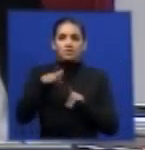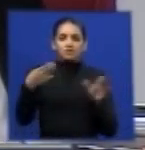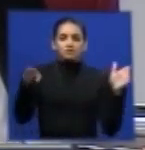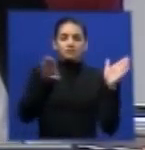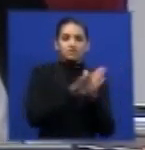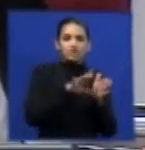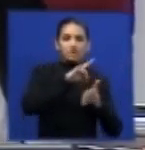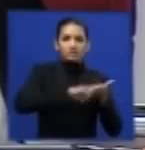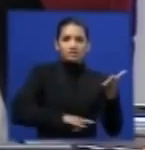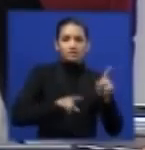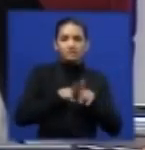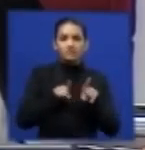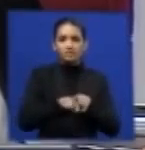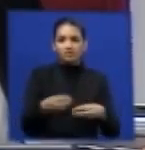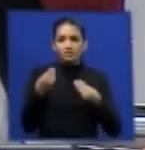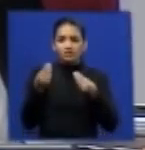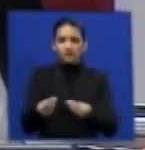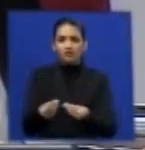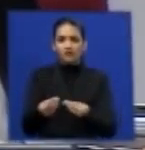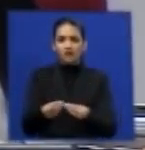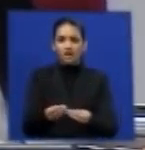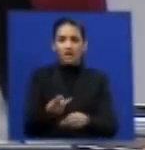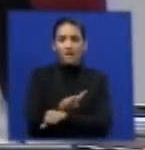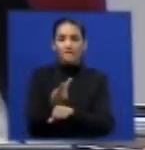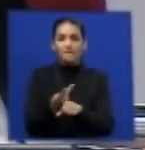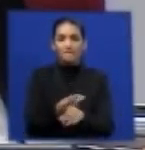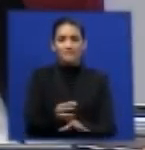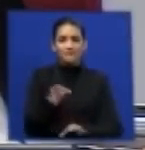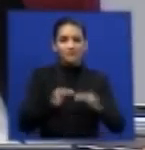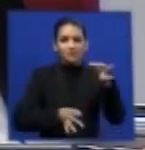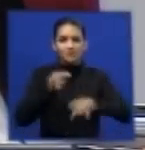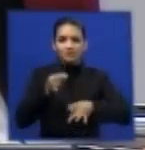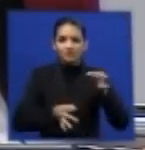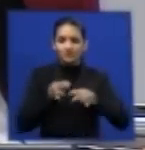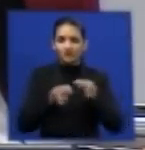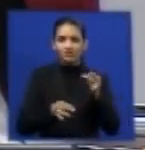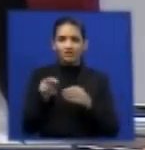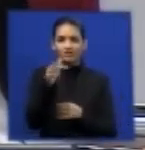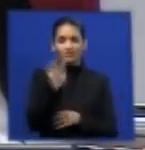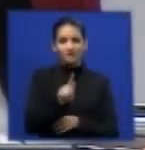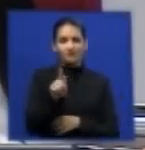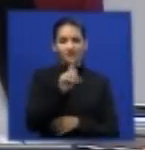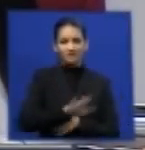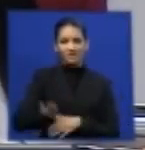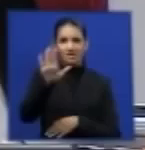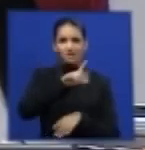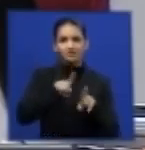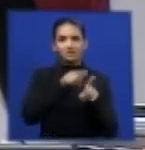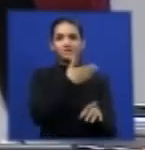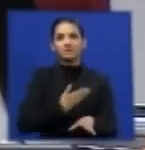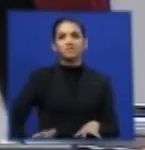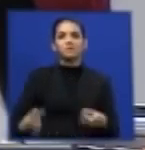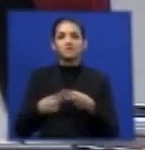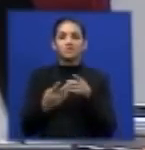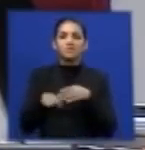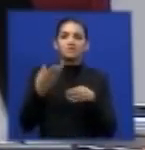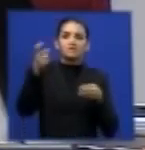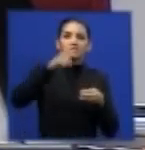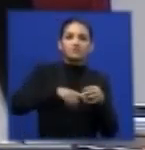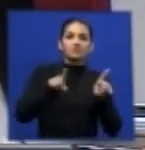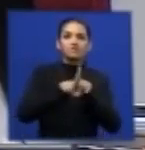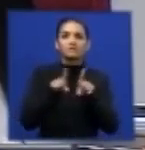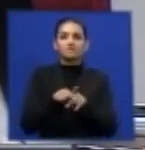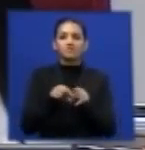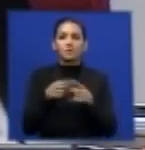encaminhados à Procuradoria-Geral da República para o seu parecer quando então me voltando os autos eu darei prioridade em razão da relevância do